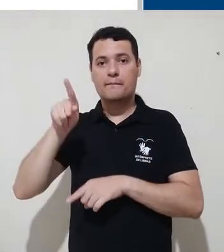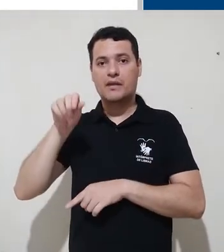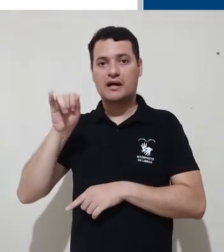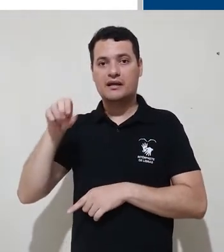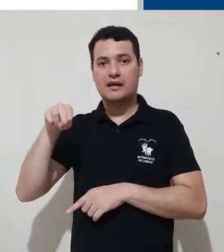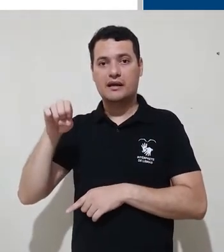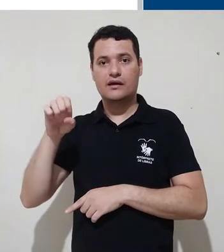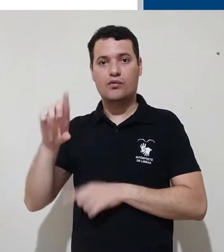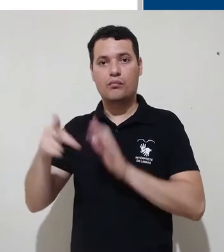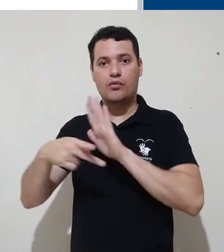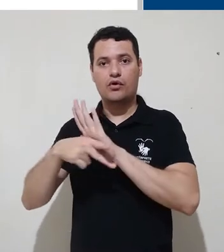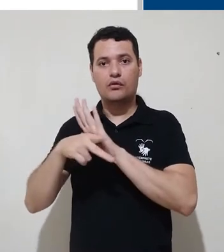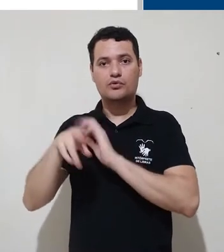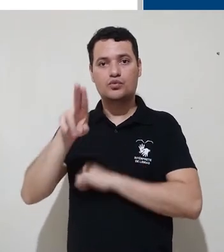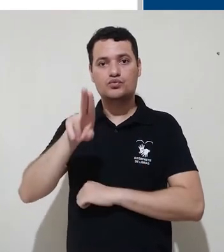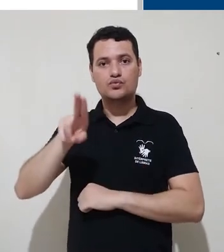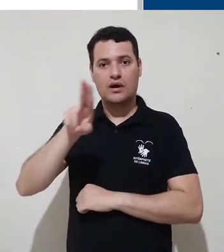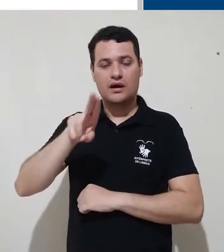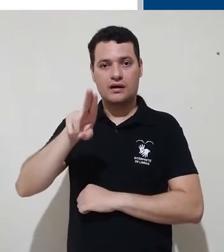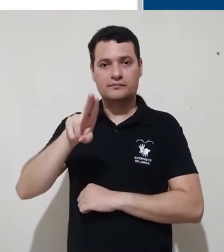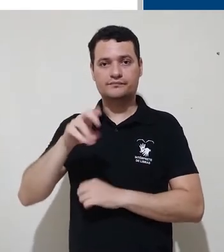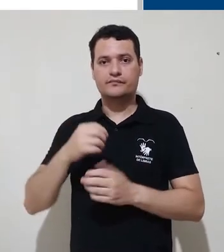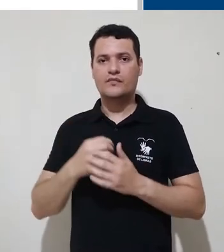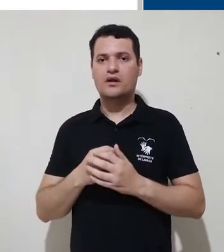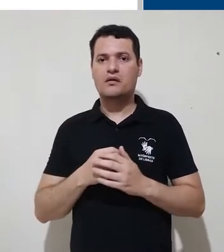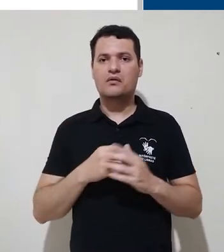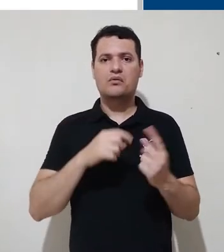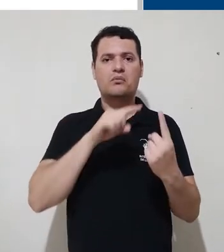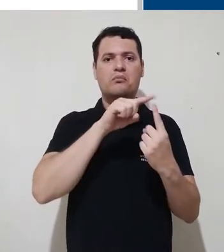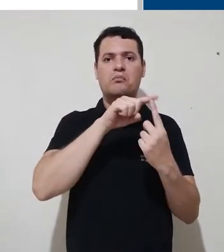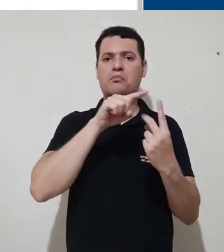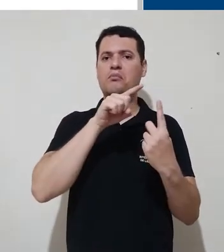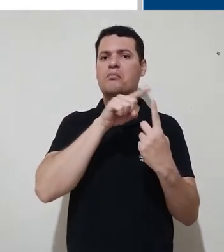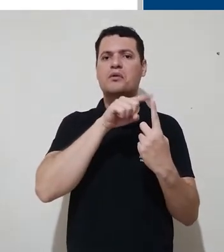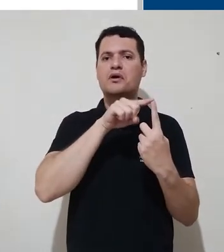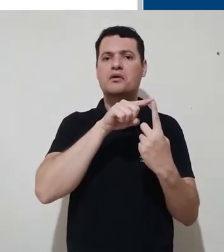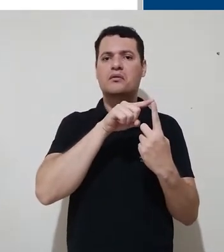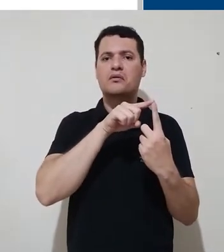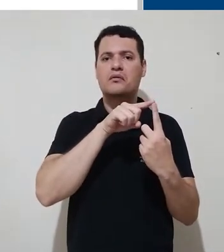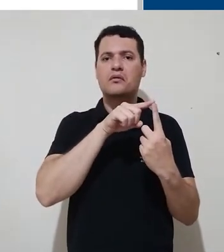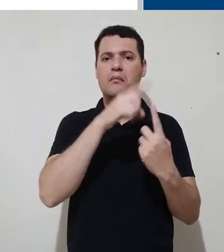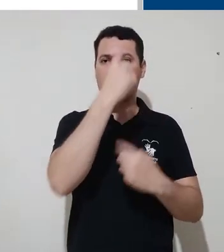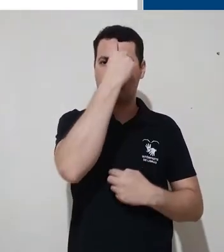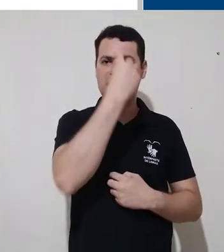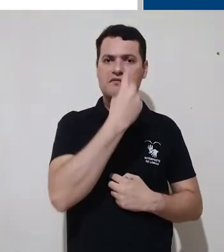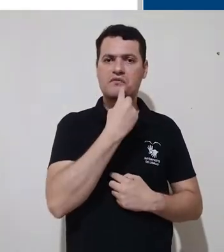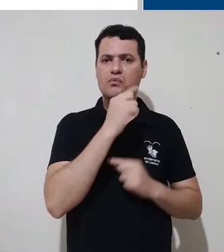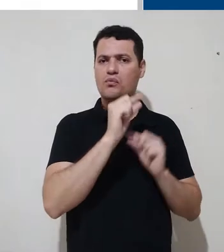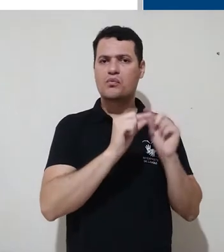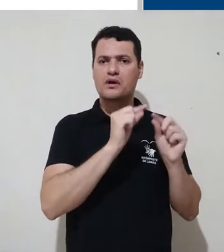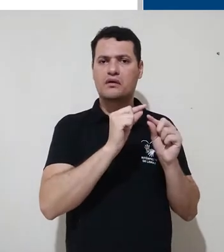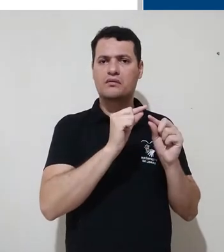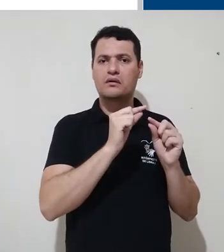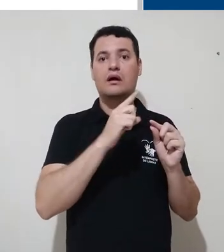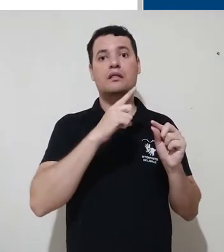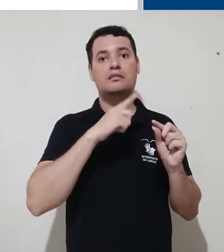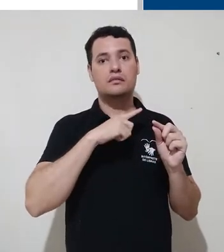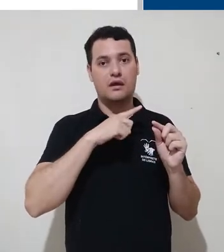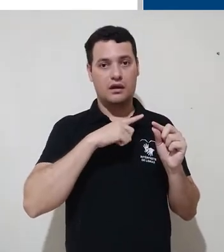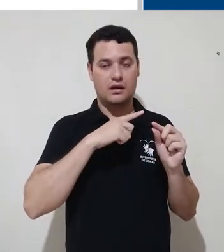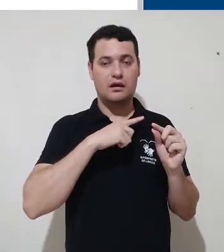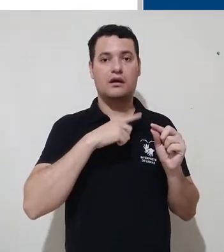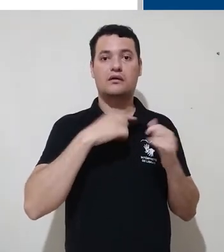usuário. O seria o perfil do usuário? O perfil do usuário é onde vão estar listadas as